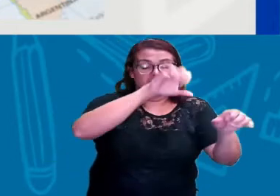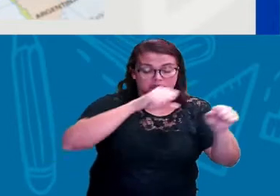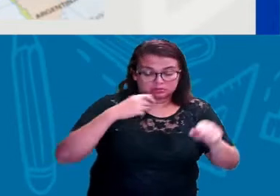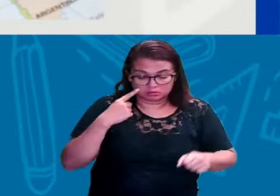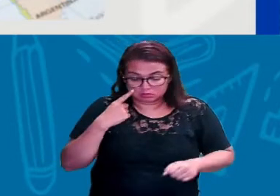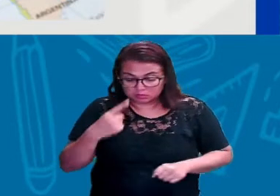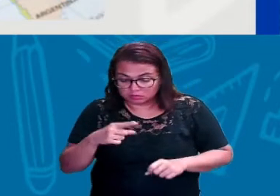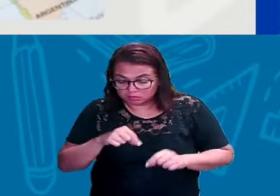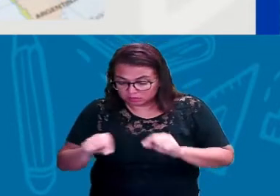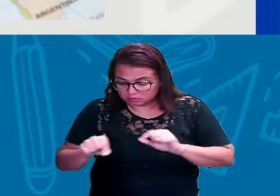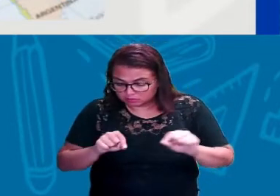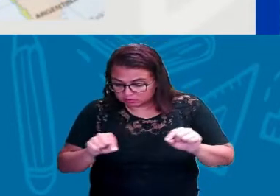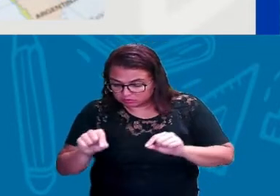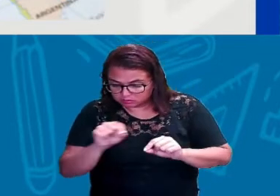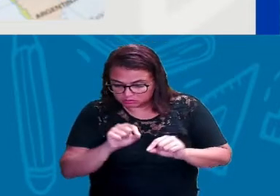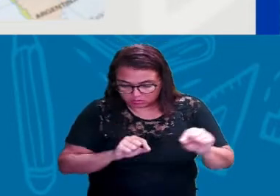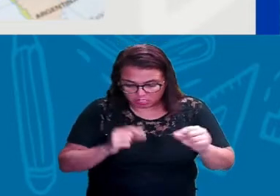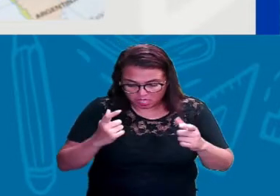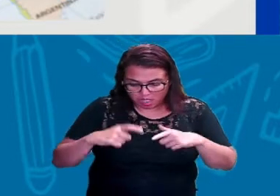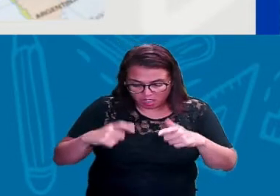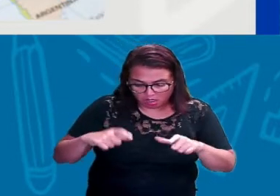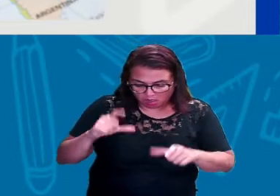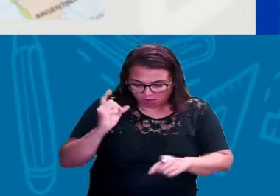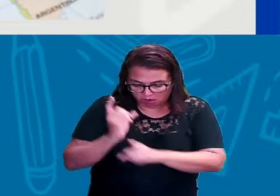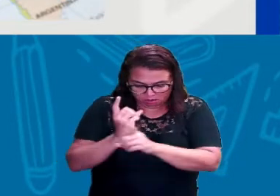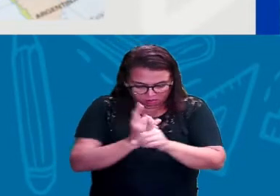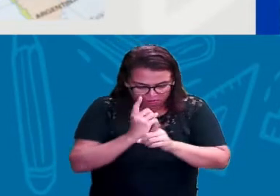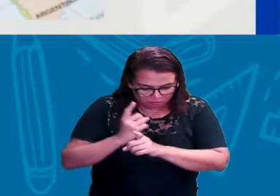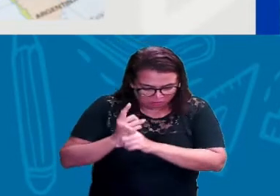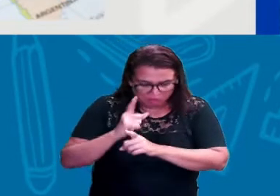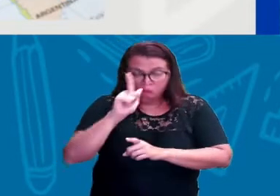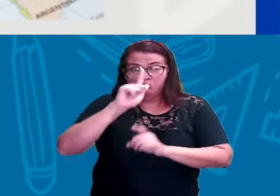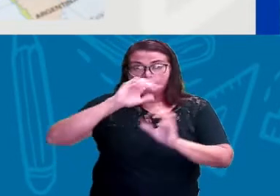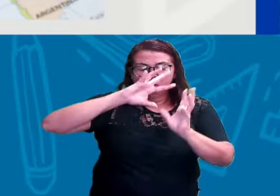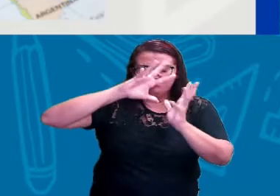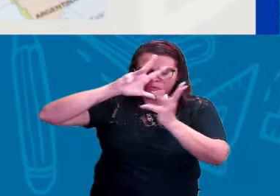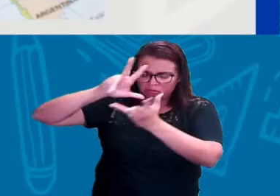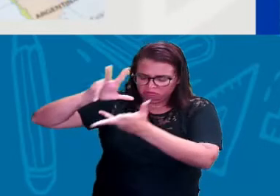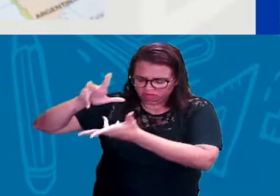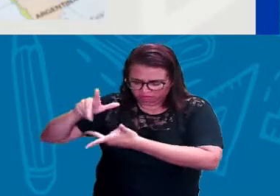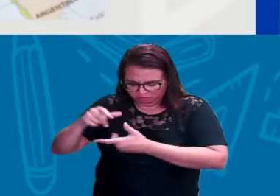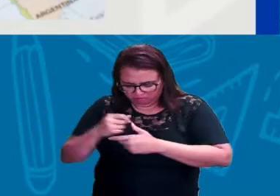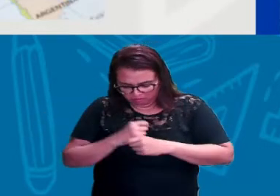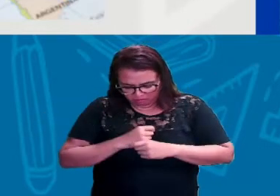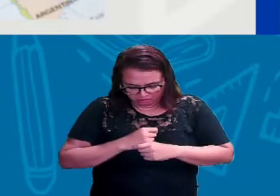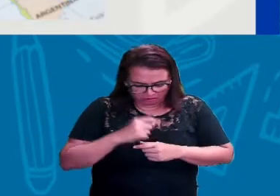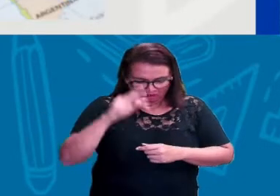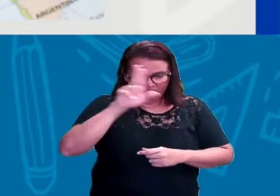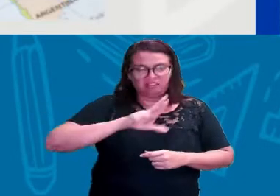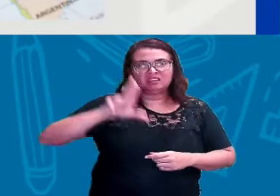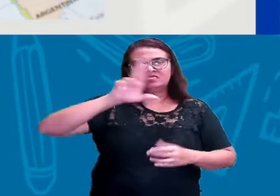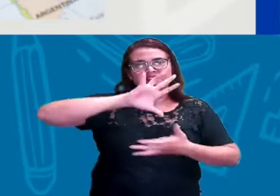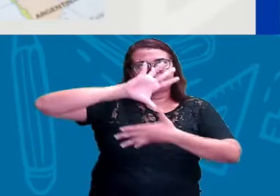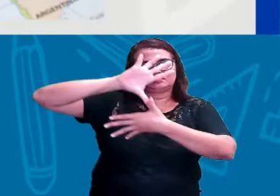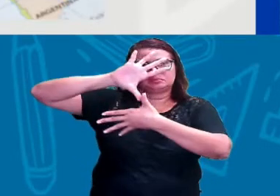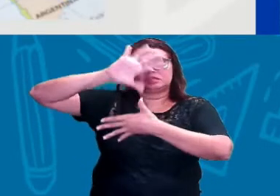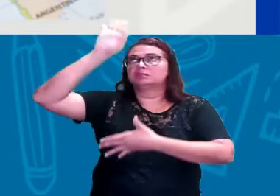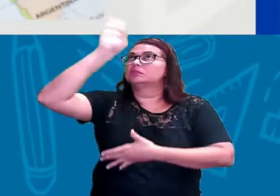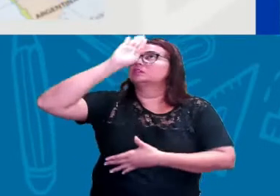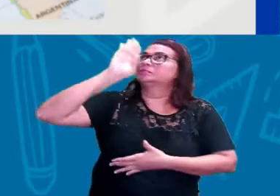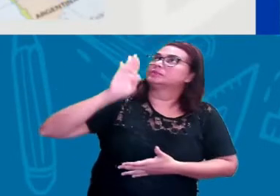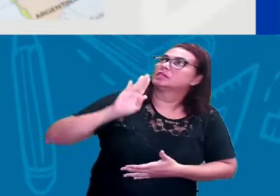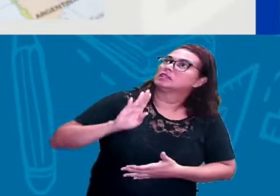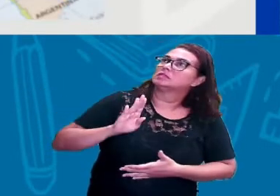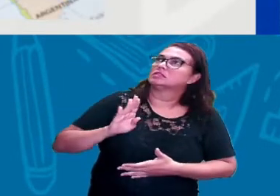alguma informação que vocês querem. Geografia trabalha muito com o mapa do Brasil, com